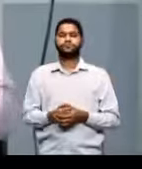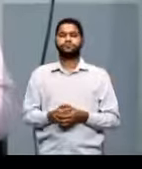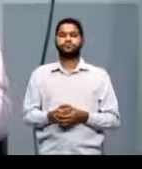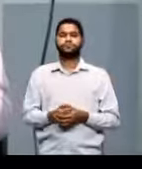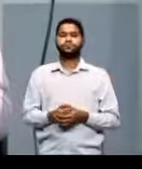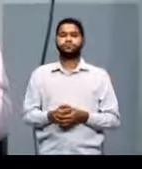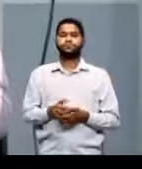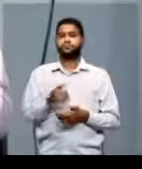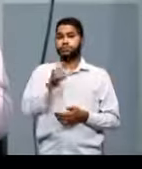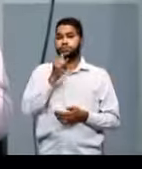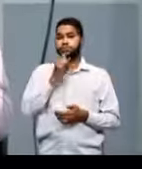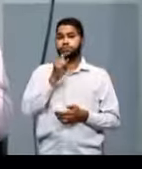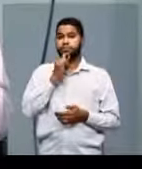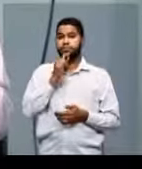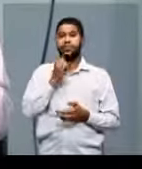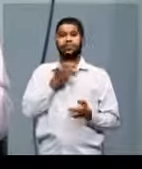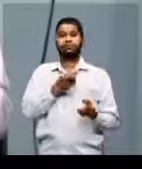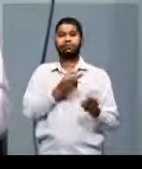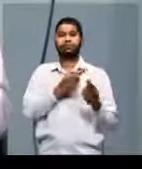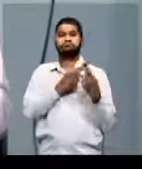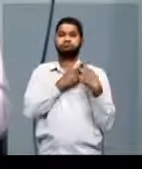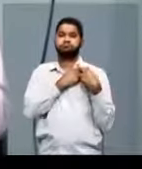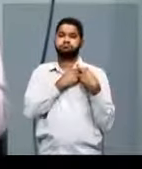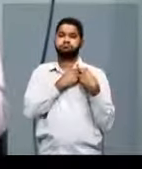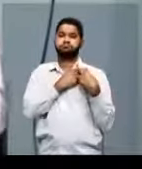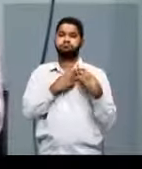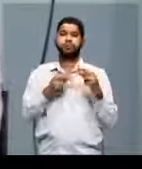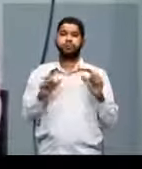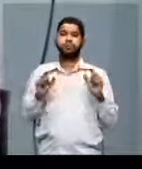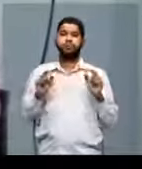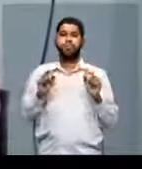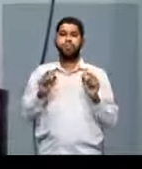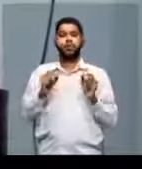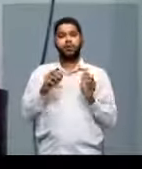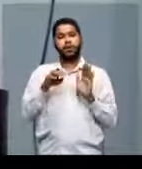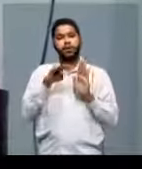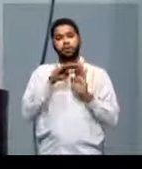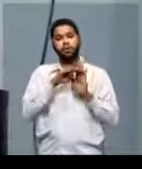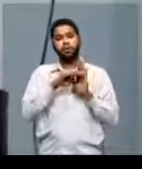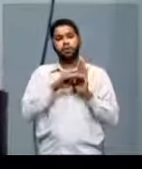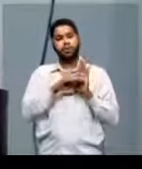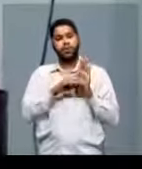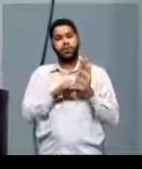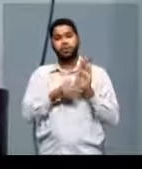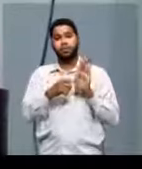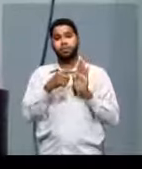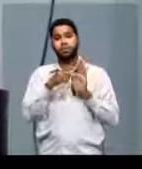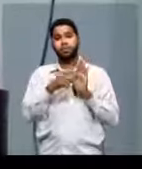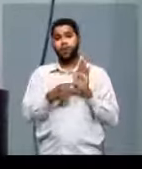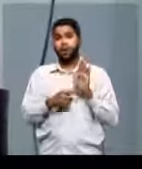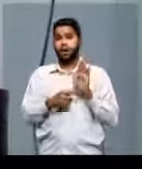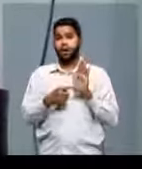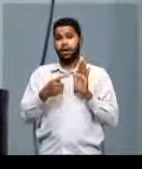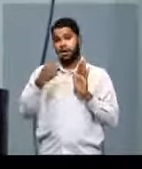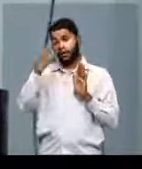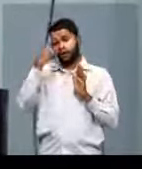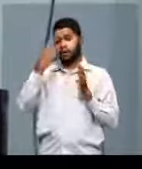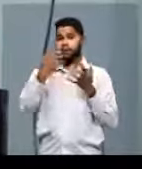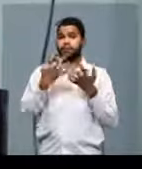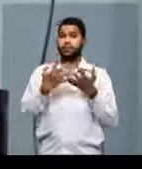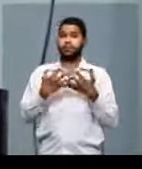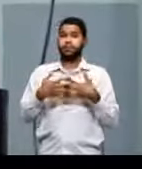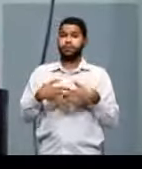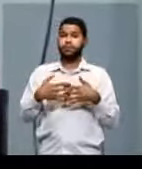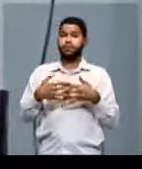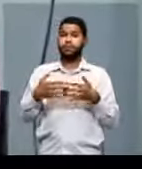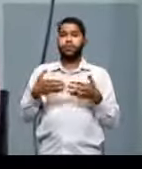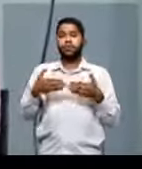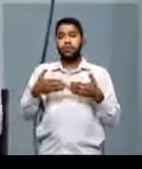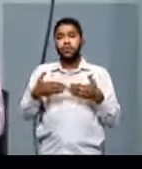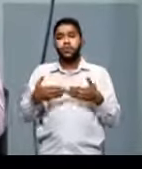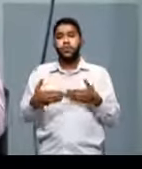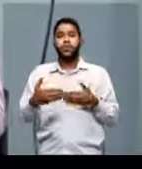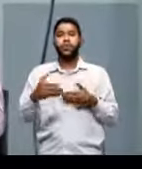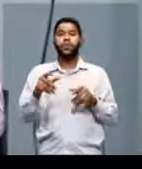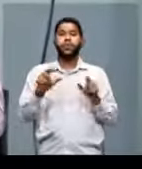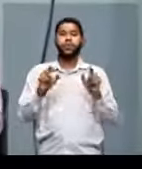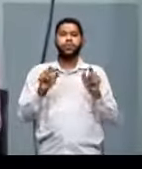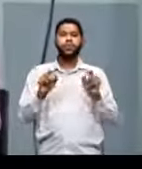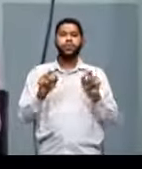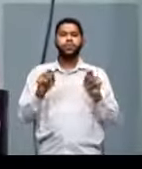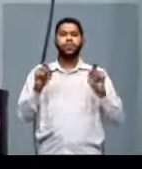tomaram para si a tarefa de estabelecer critérios racionais a partir dos quais